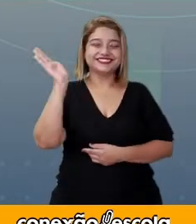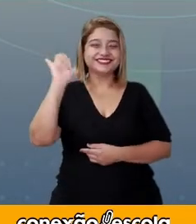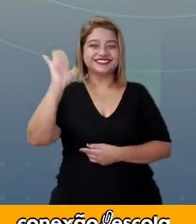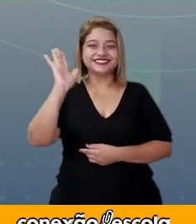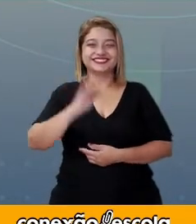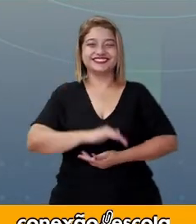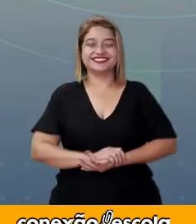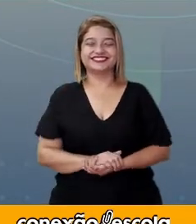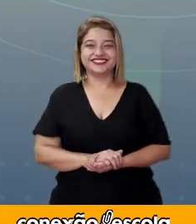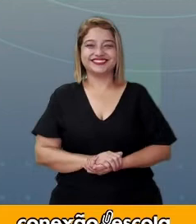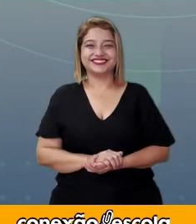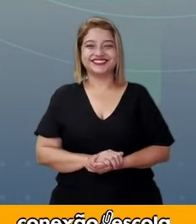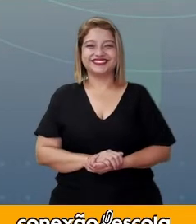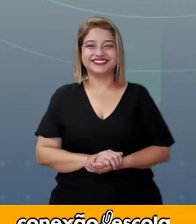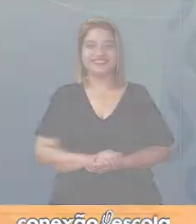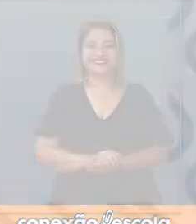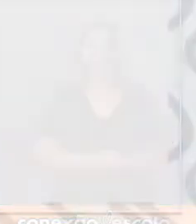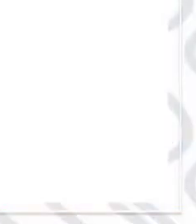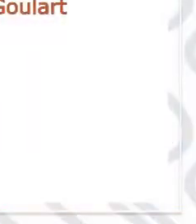tchau.